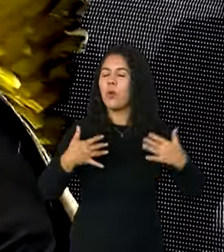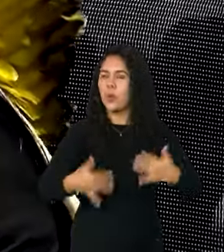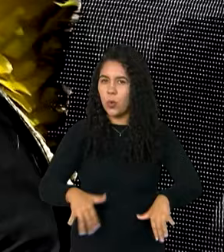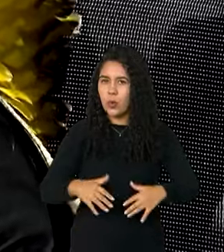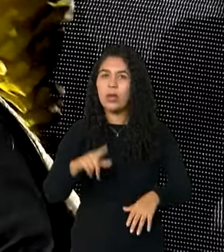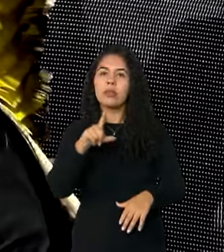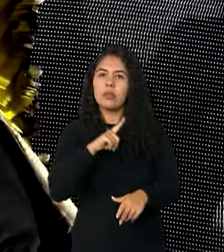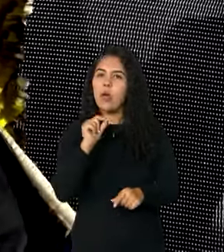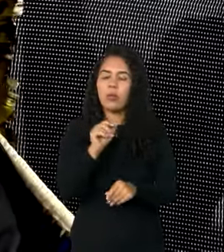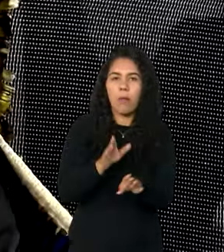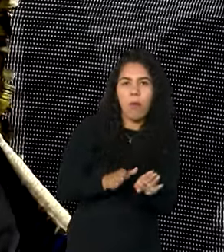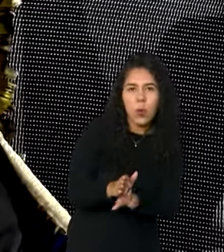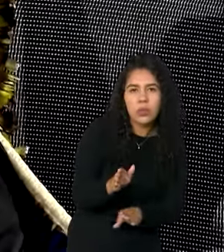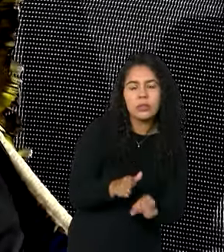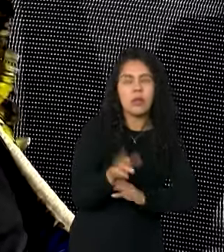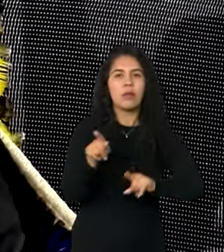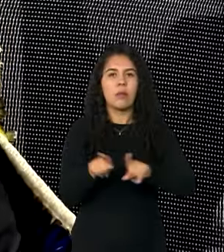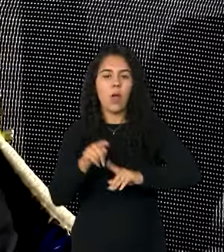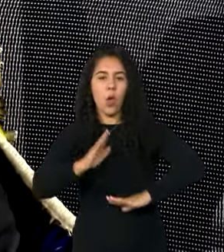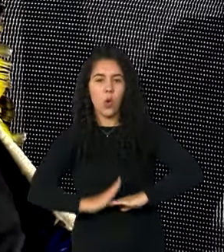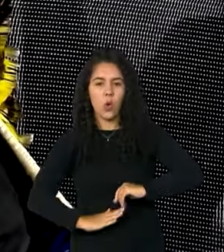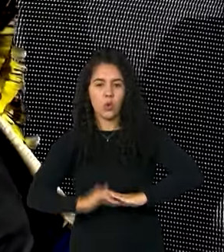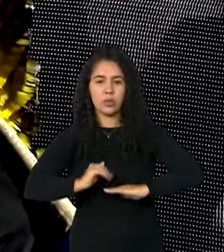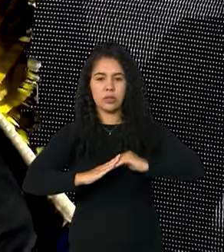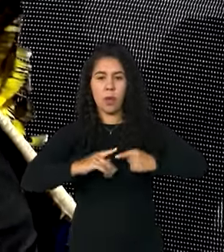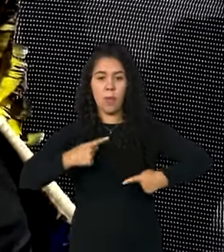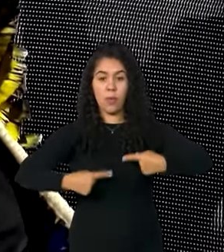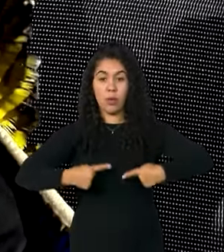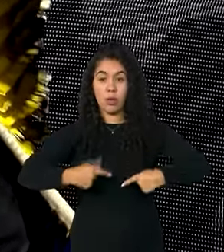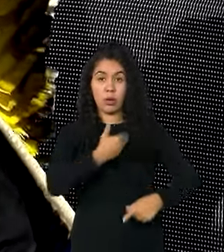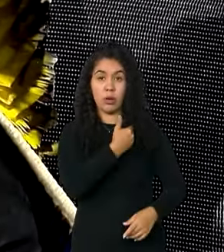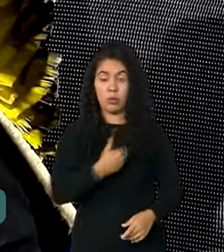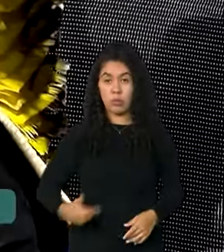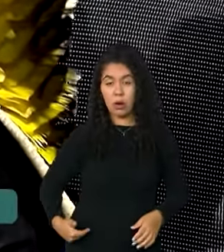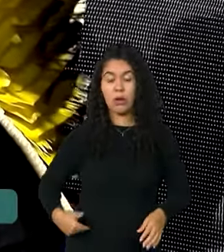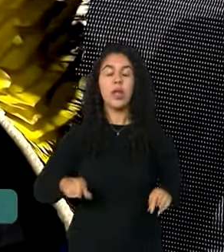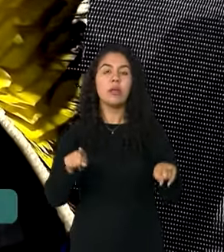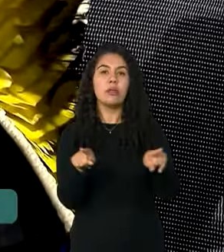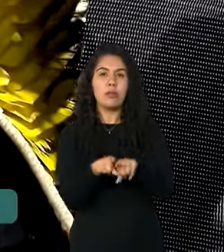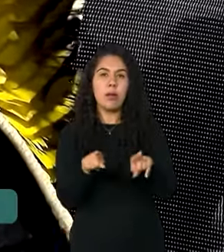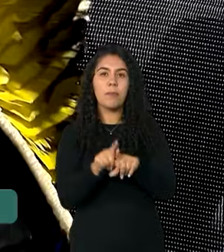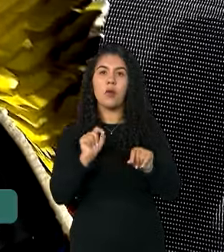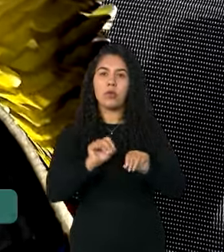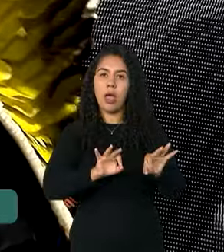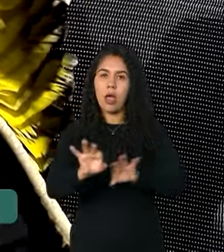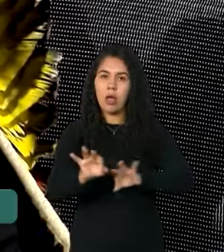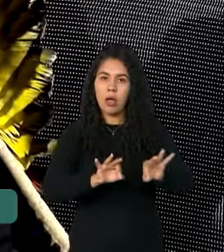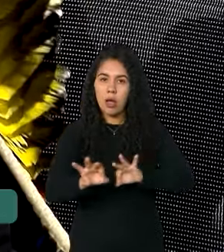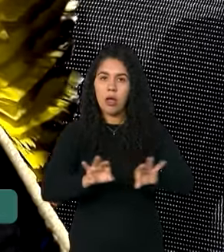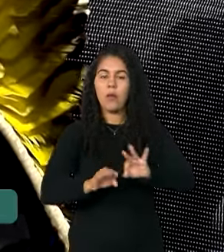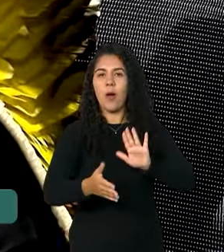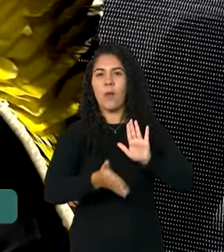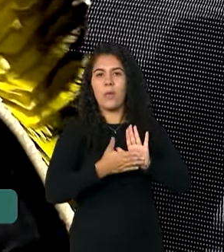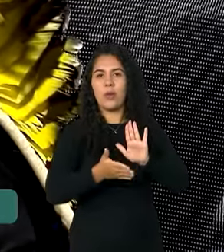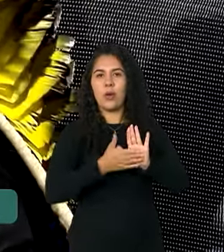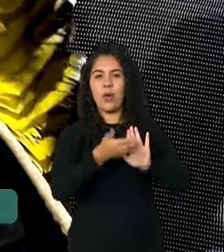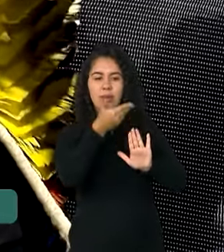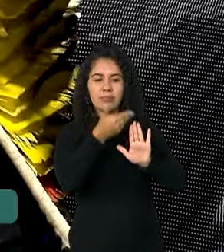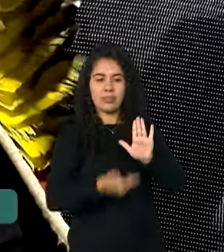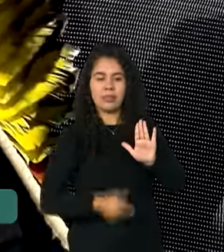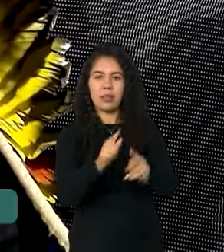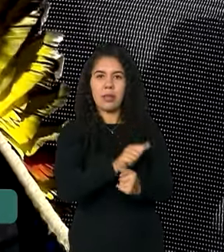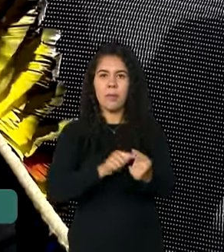orientação da construção das políticas públicas e também para a elaboração das metas globais